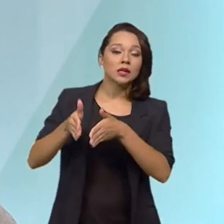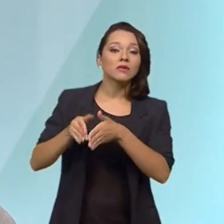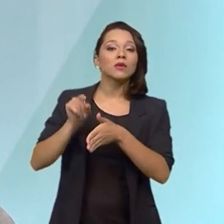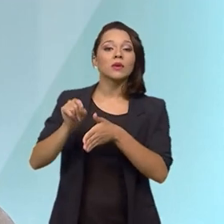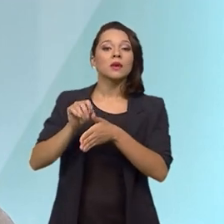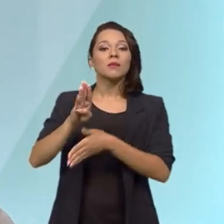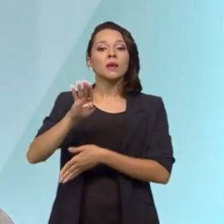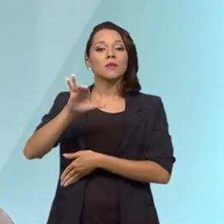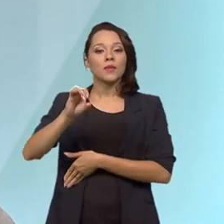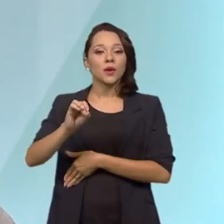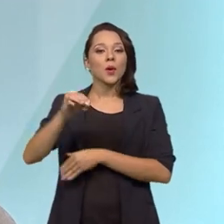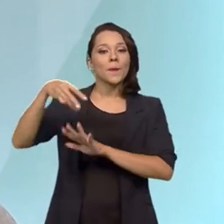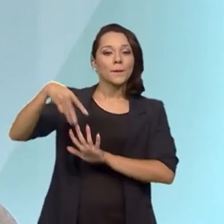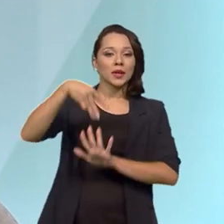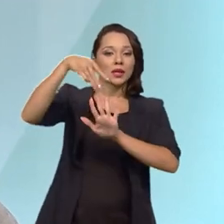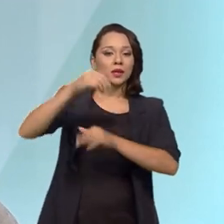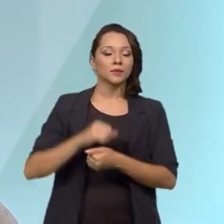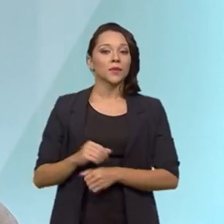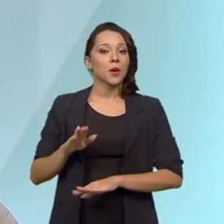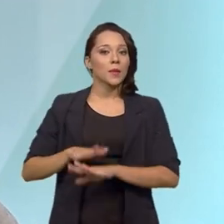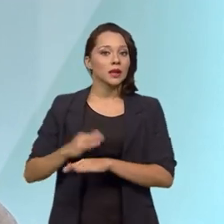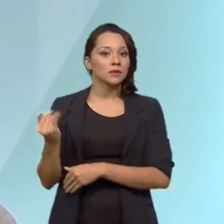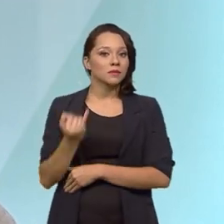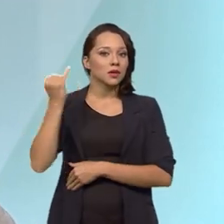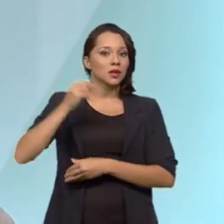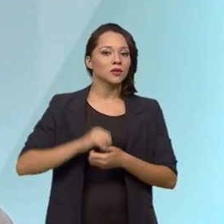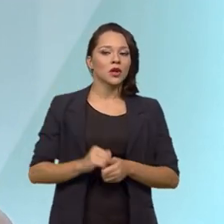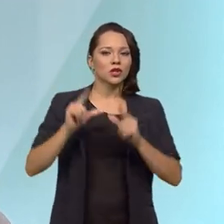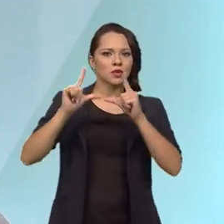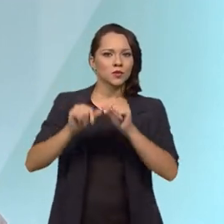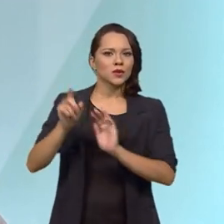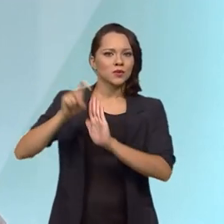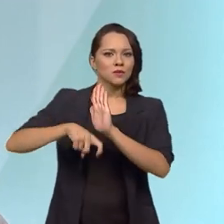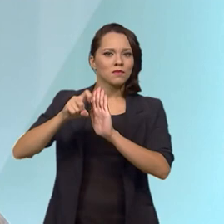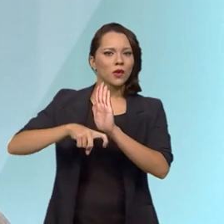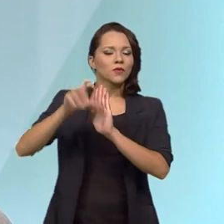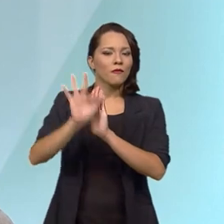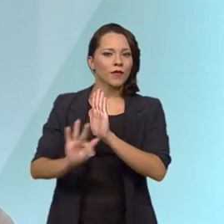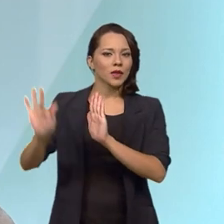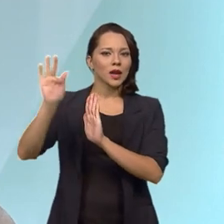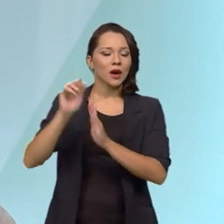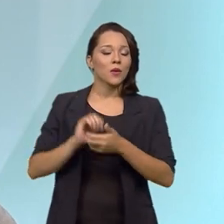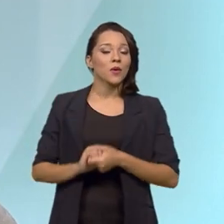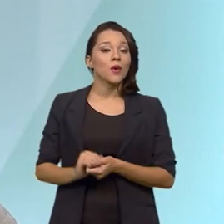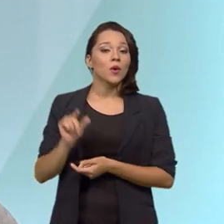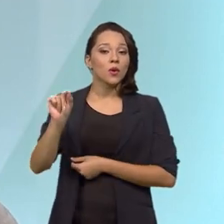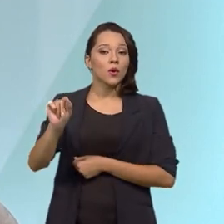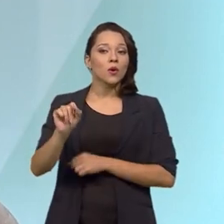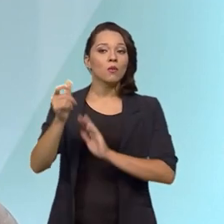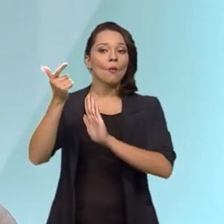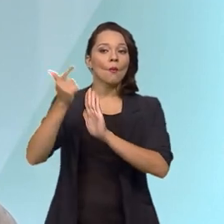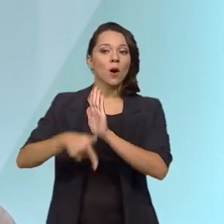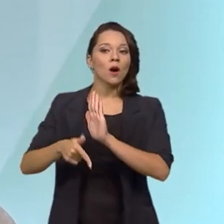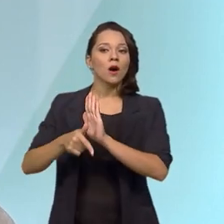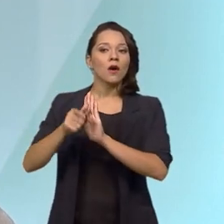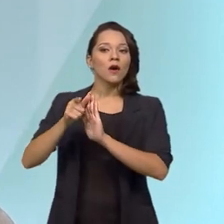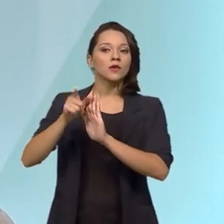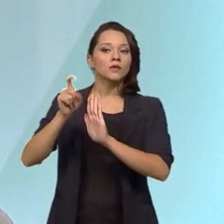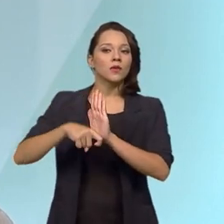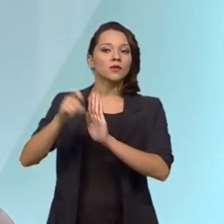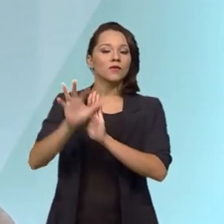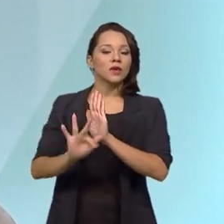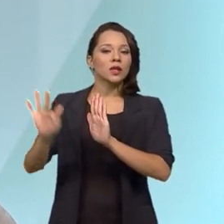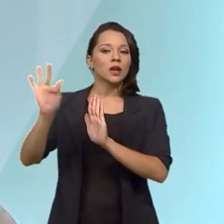para biometano e, mais importante, a redução de impostos federais sobre a isenção de impostos federais